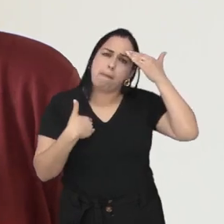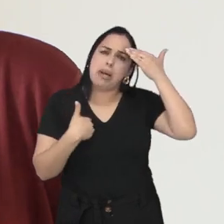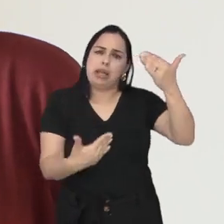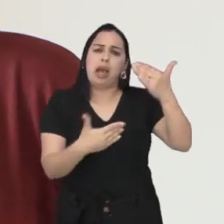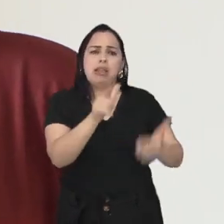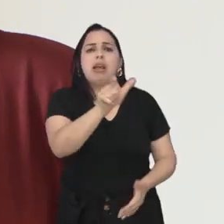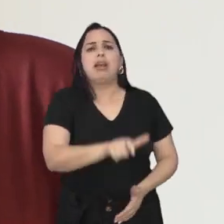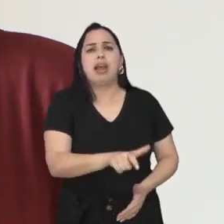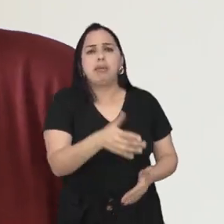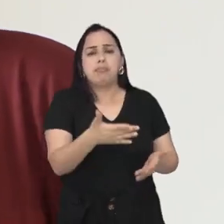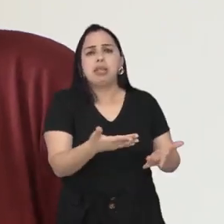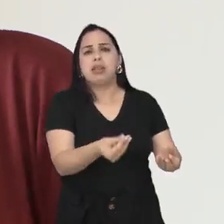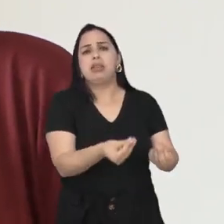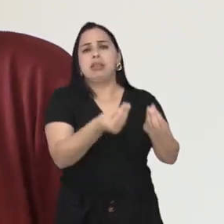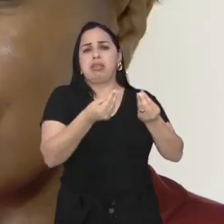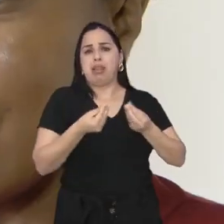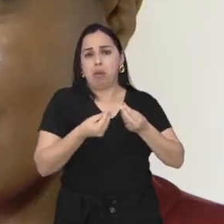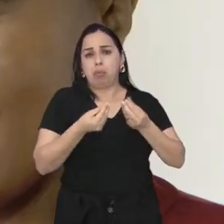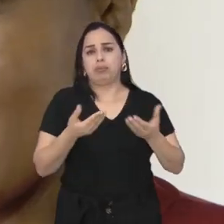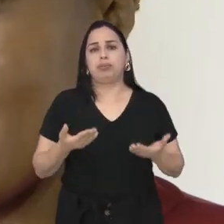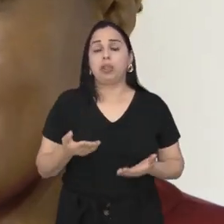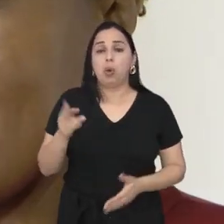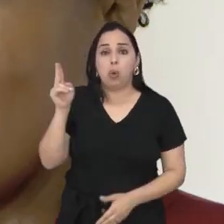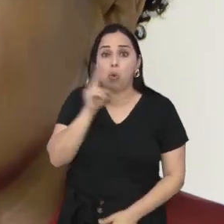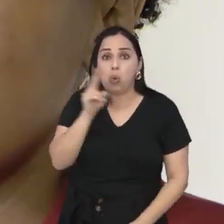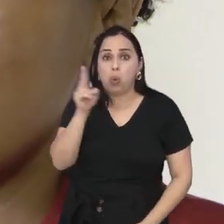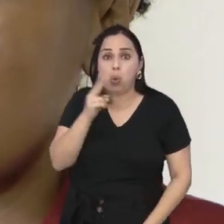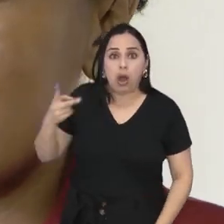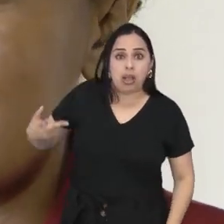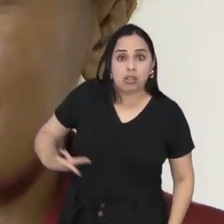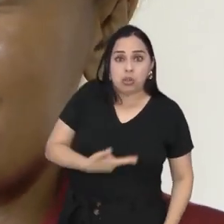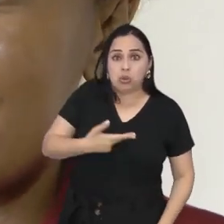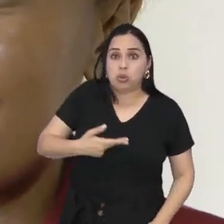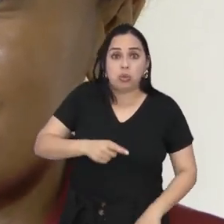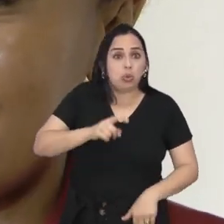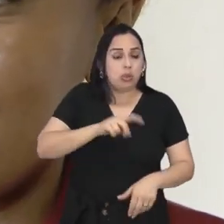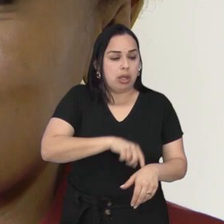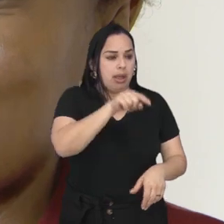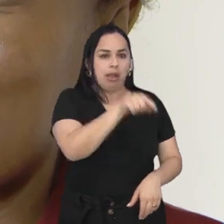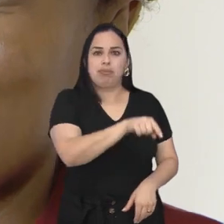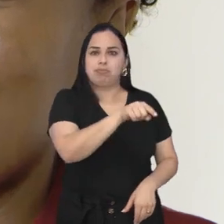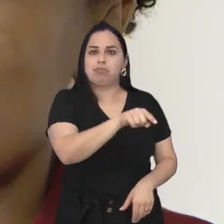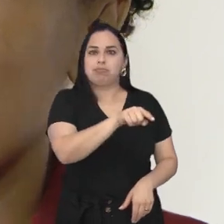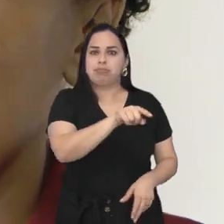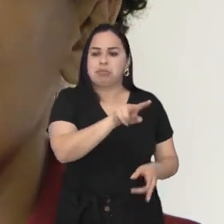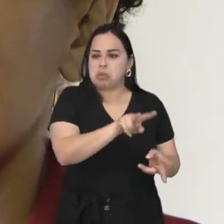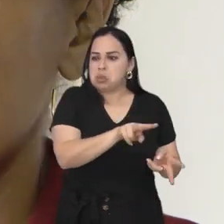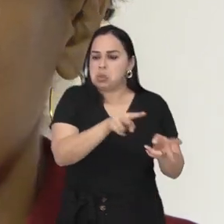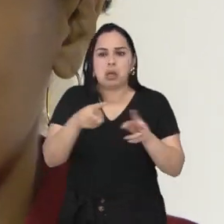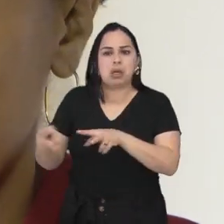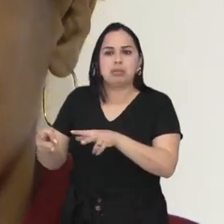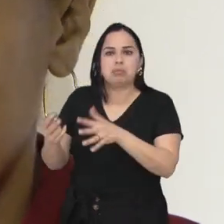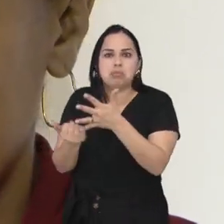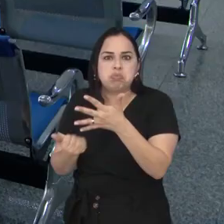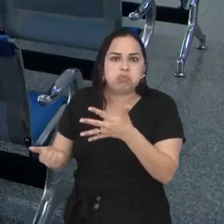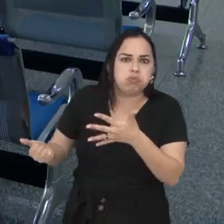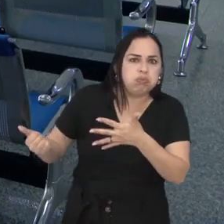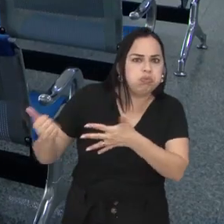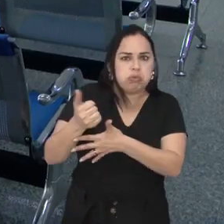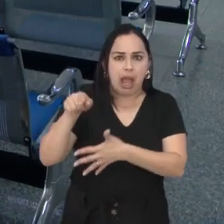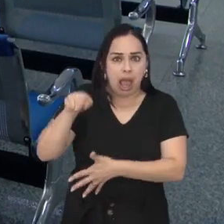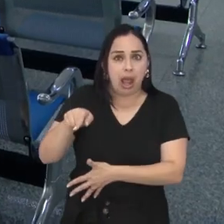mas sou muito grata a essa pessoa. Por ser urgente, o transplante foi realizado no mesmo dia em que Suelen foi